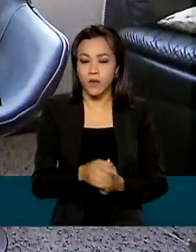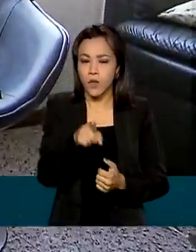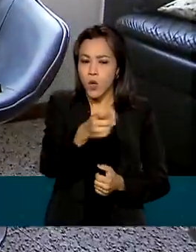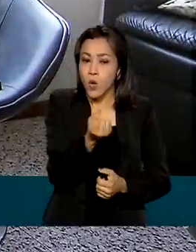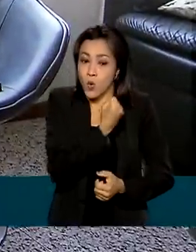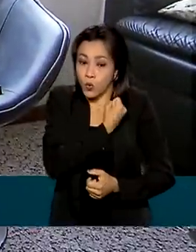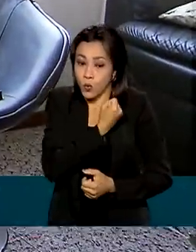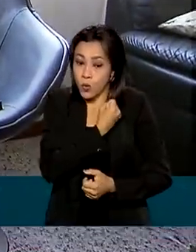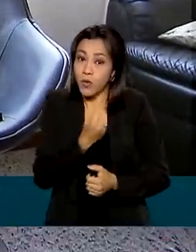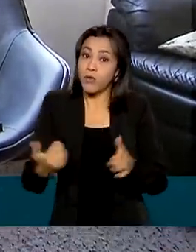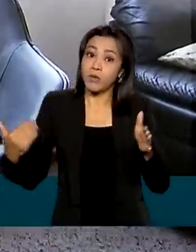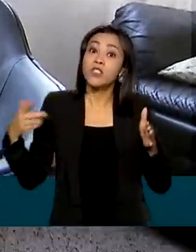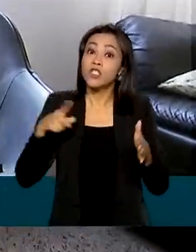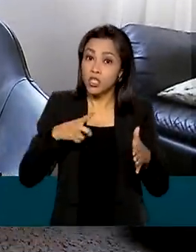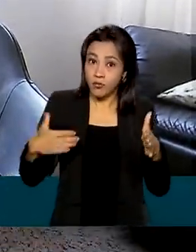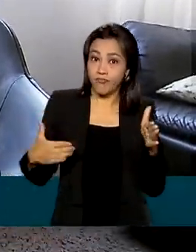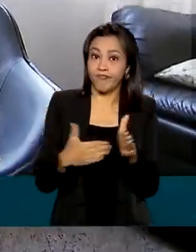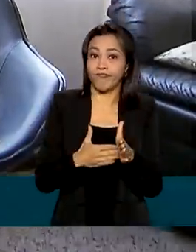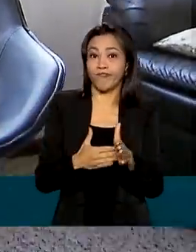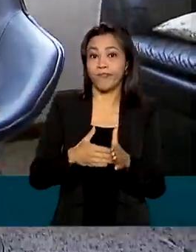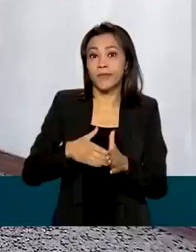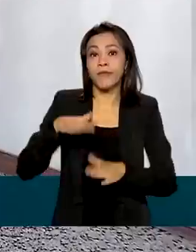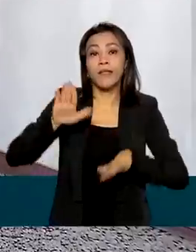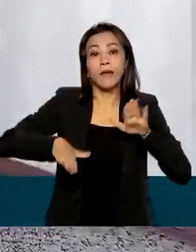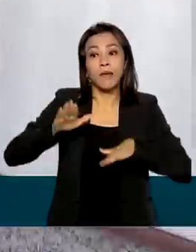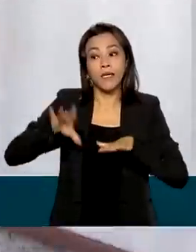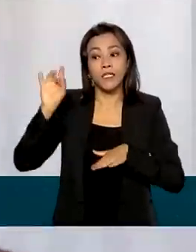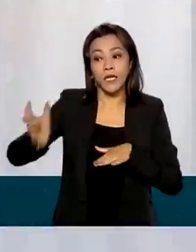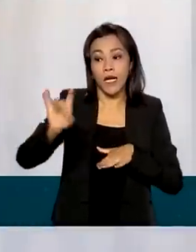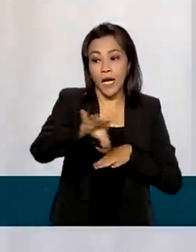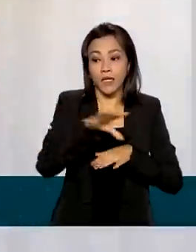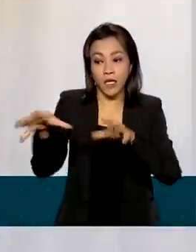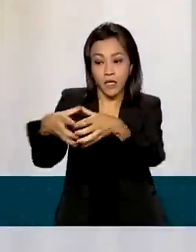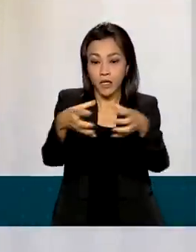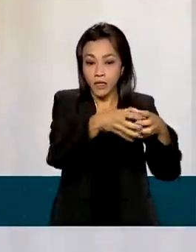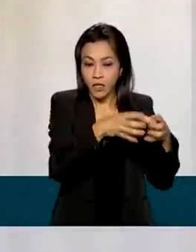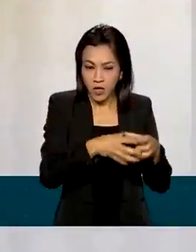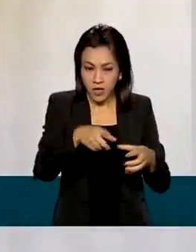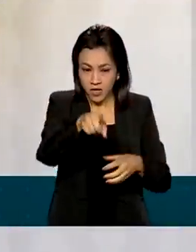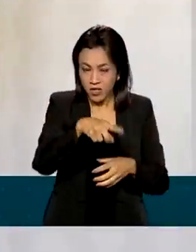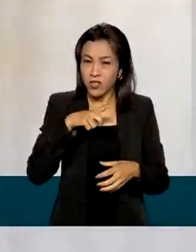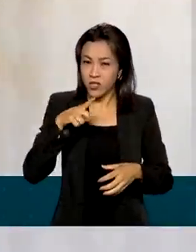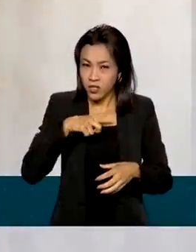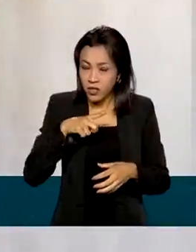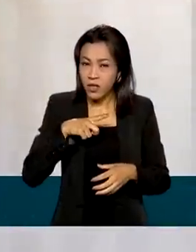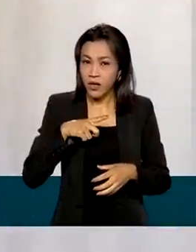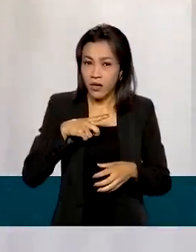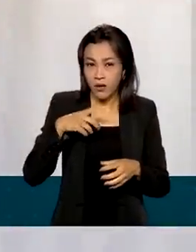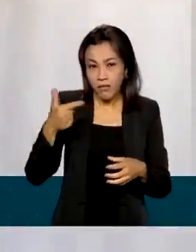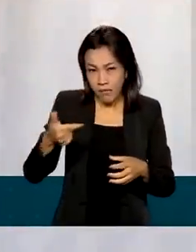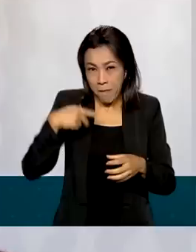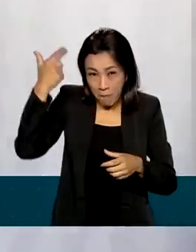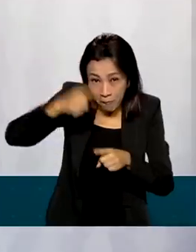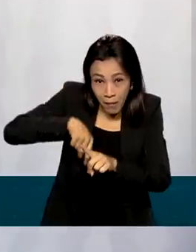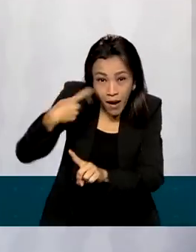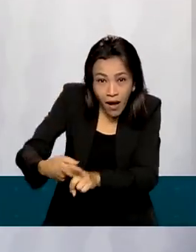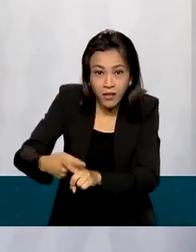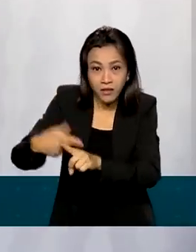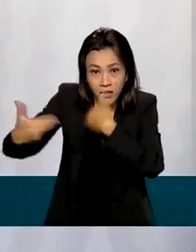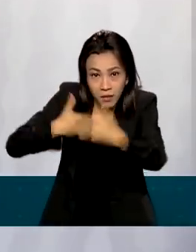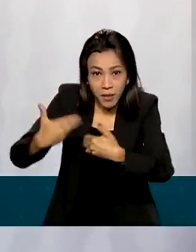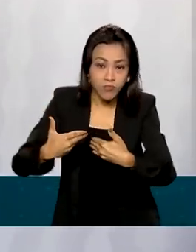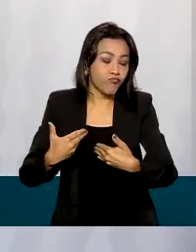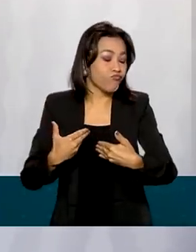máximo era definido de acordo com a especialidade. Nem sempre o paciente tinha autorização para fazer mais. E o